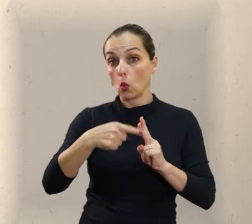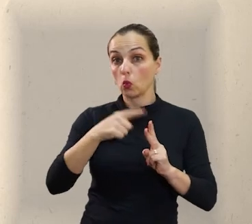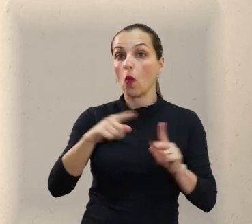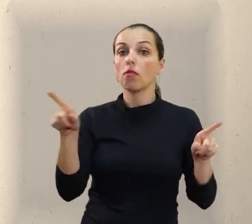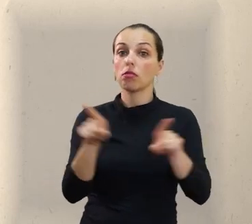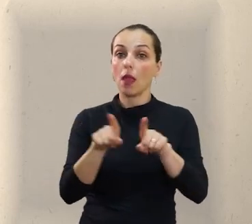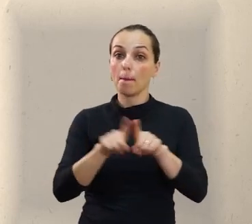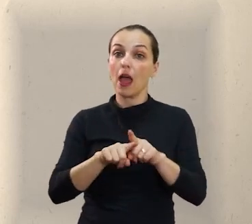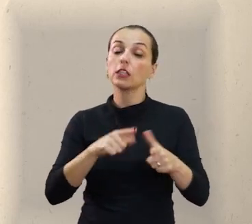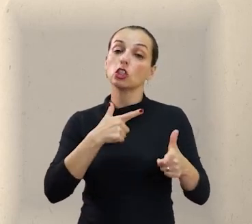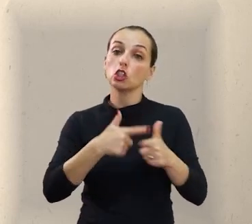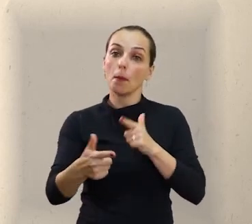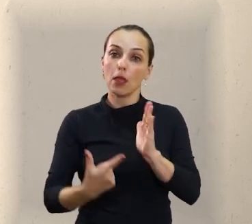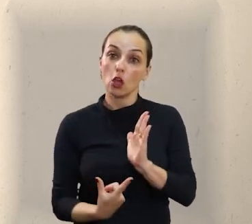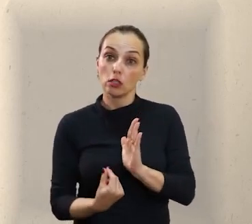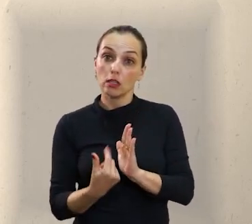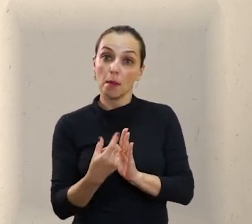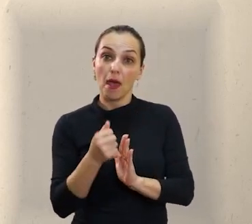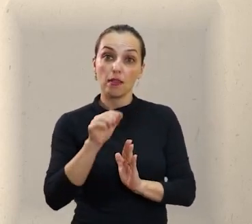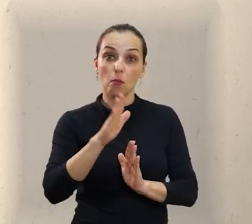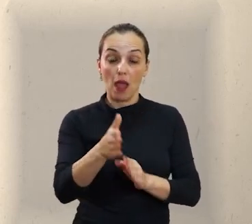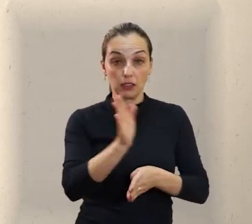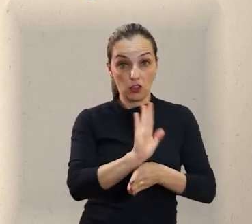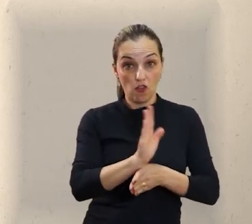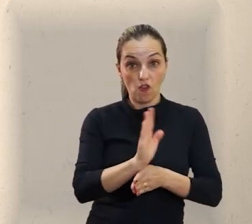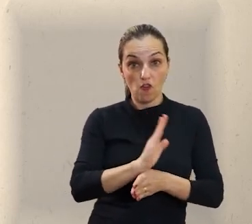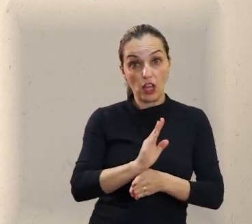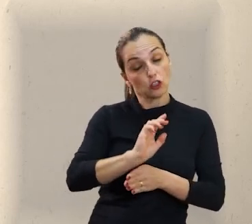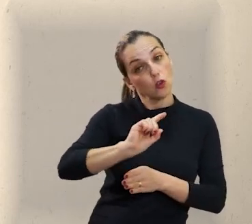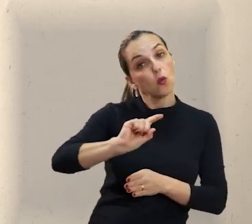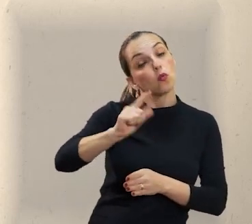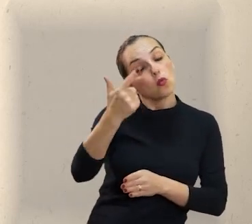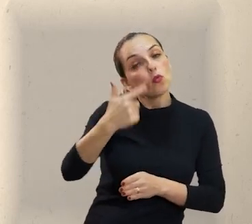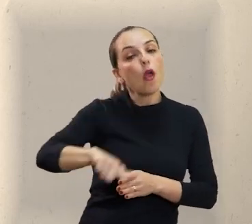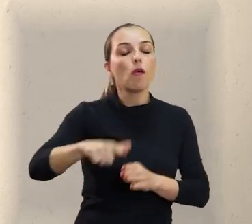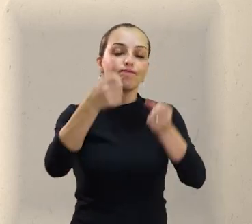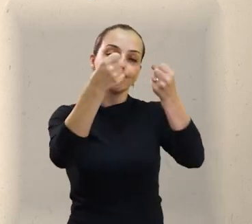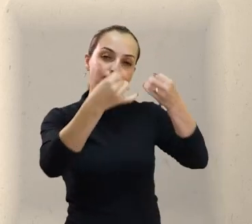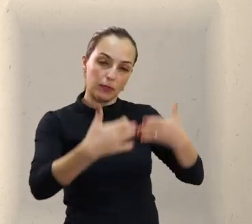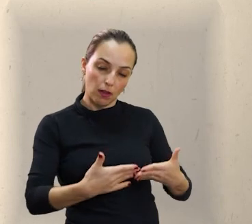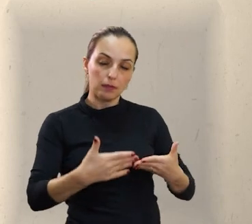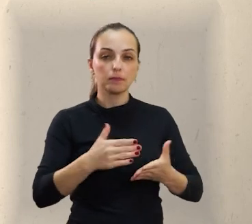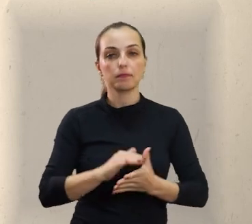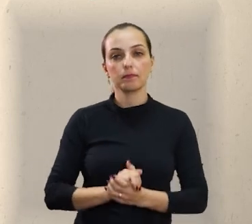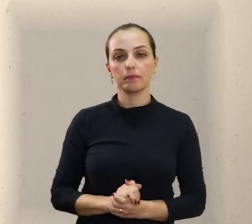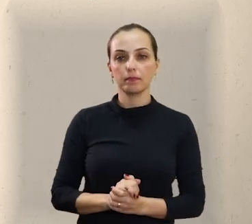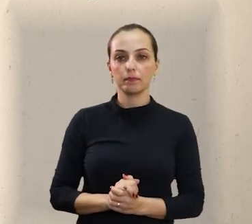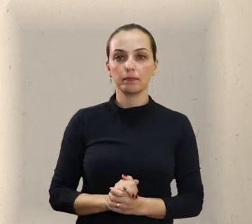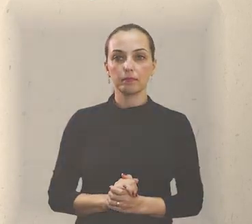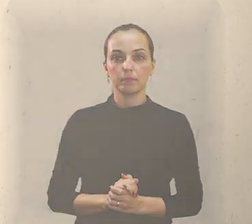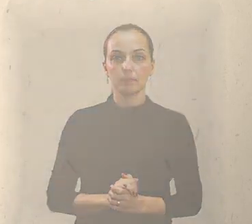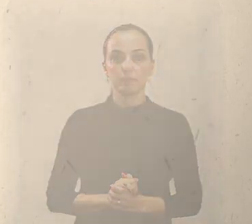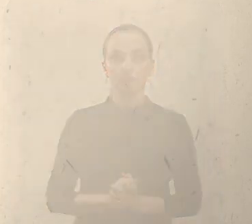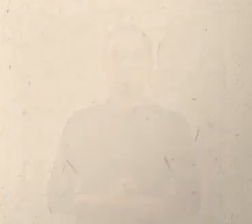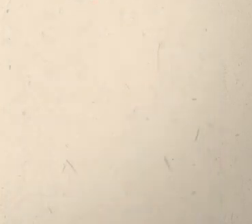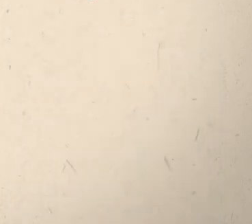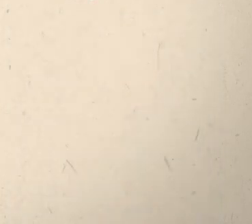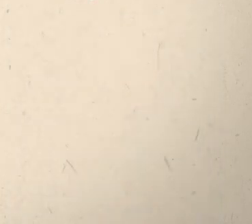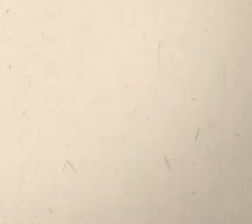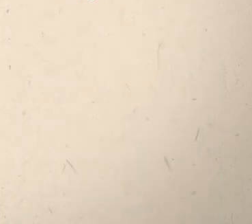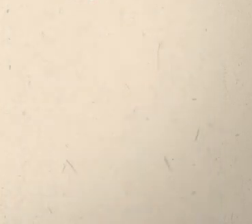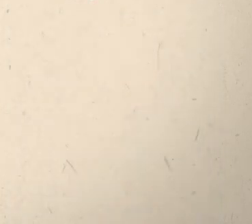Lei de Diretrizes Orçamentárias, a LDO, e a Lei Orçamentária Anual, a LOA, que é o orçamento propriamente dito.